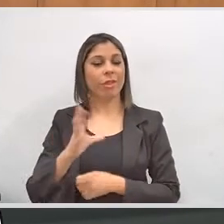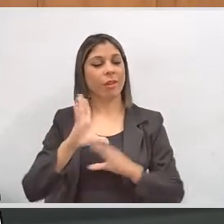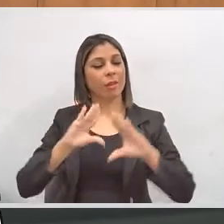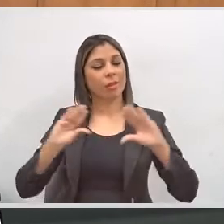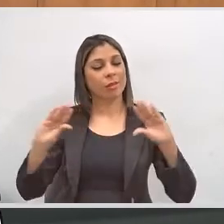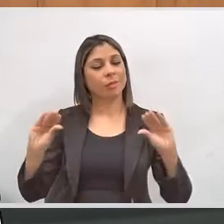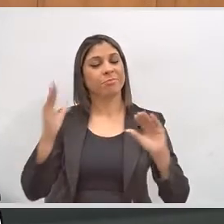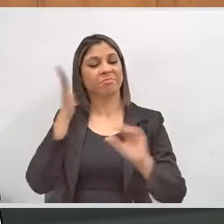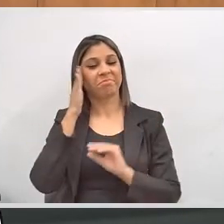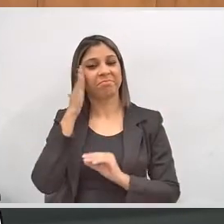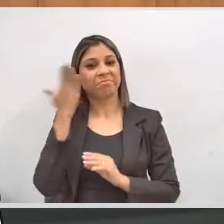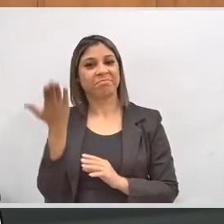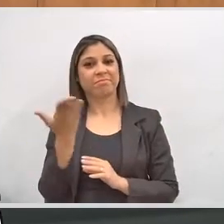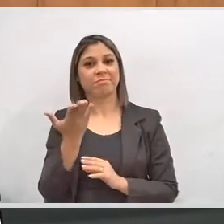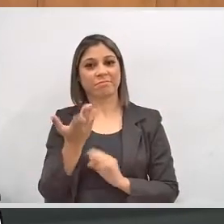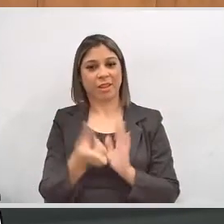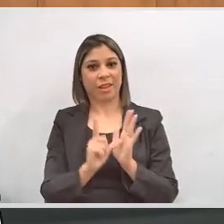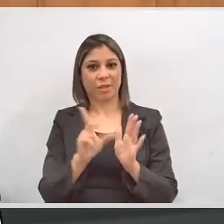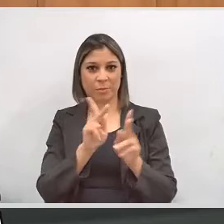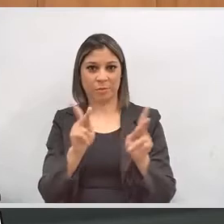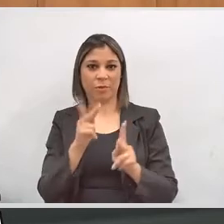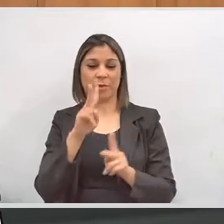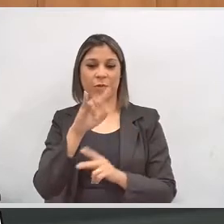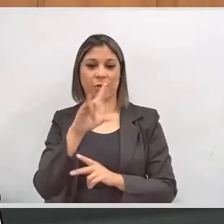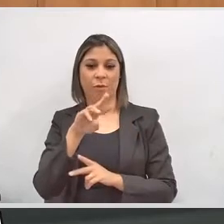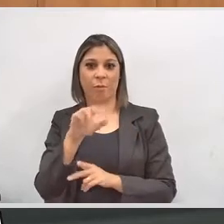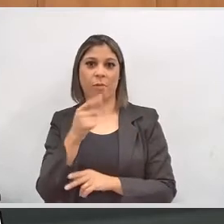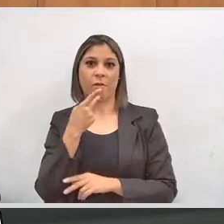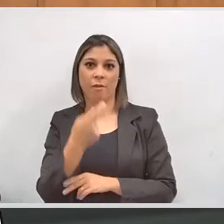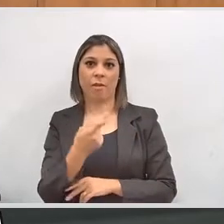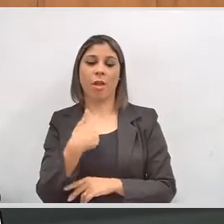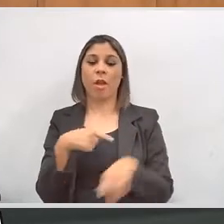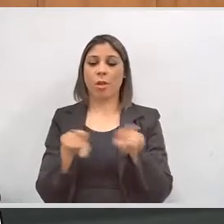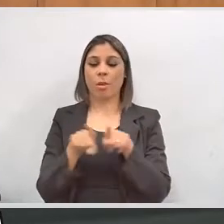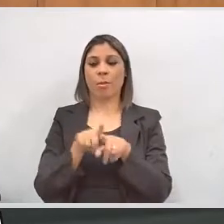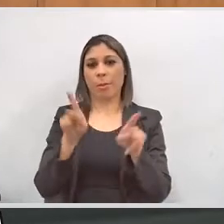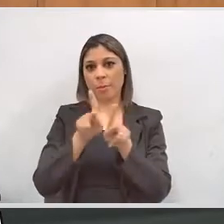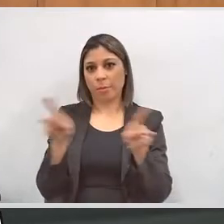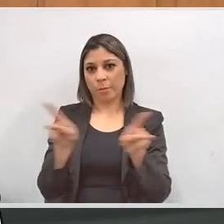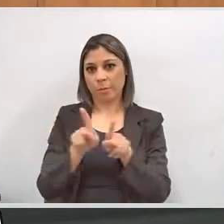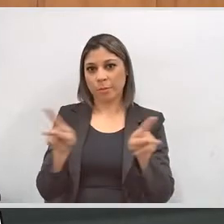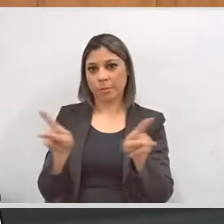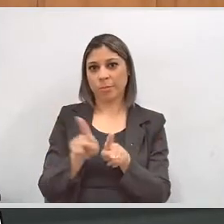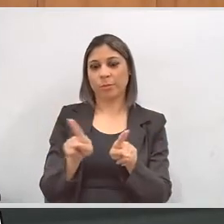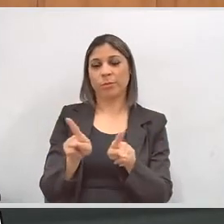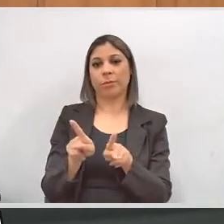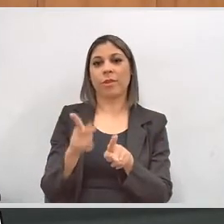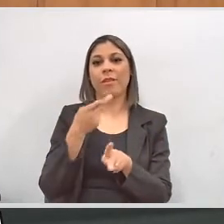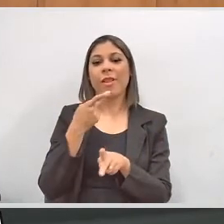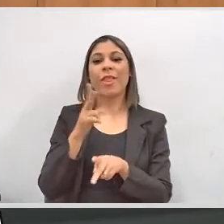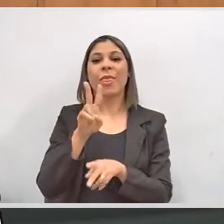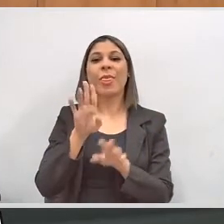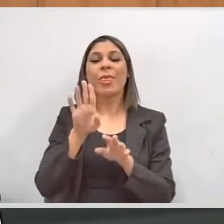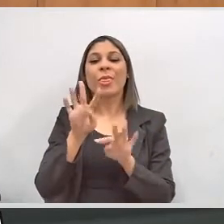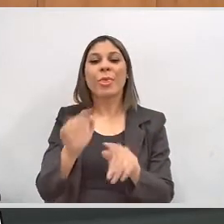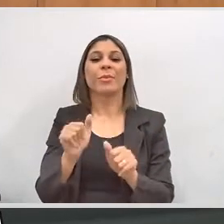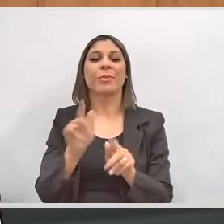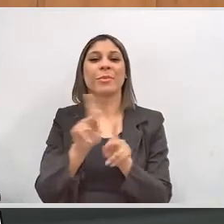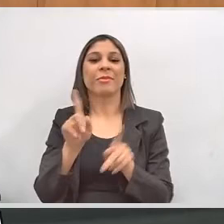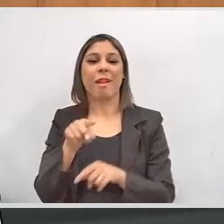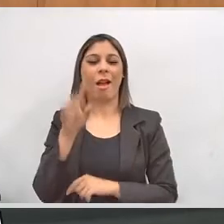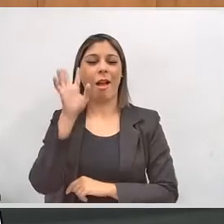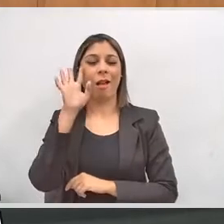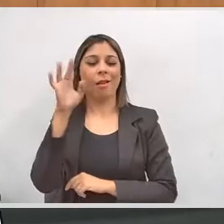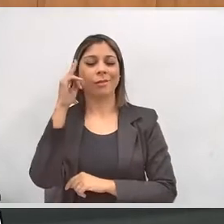eu saio daqui muito tranquilo sabendo que, como a professora Vilma disse, também sou um professor e todo professor é